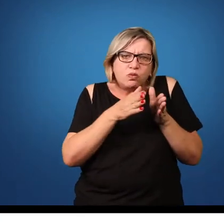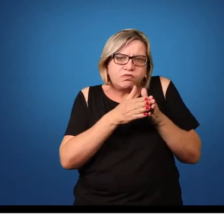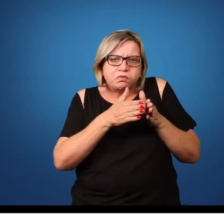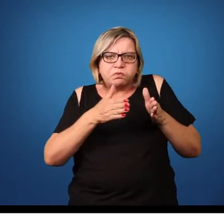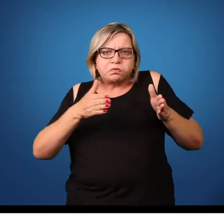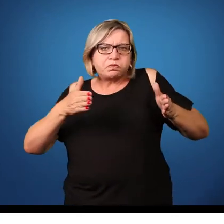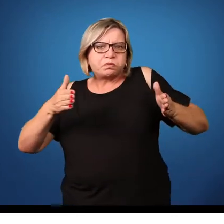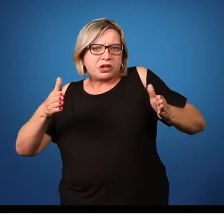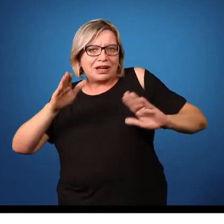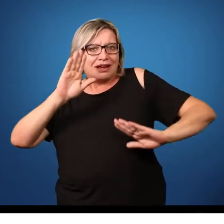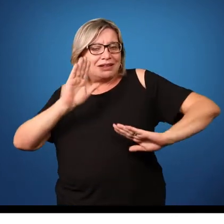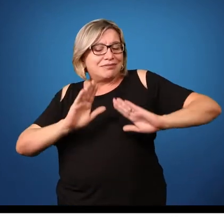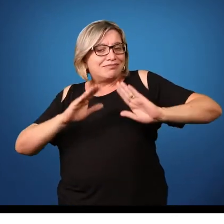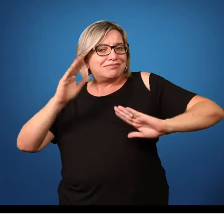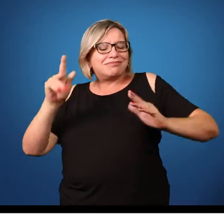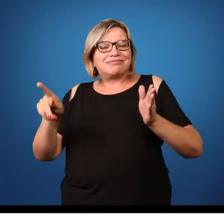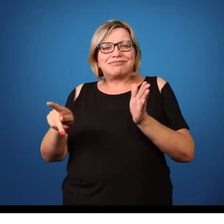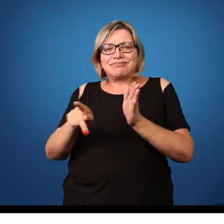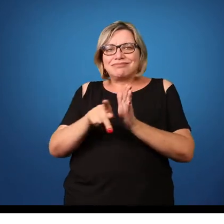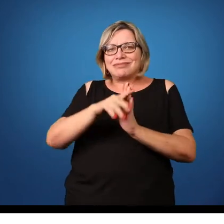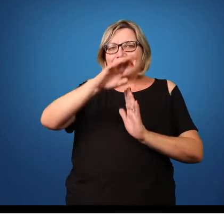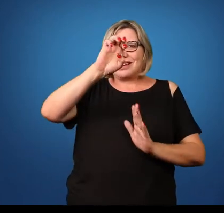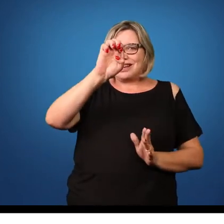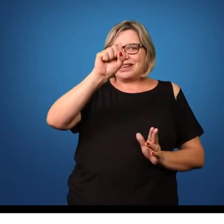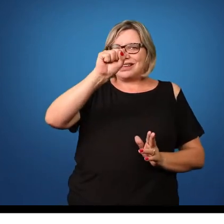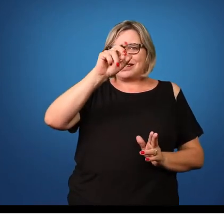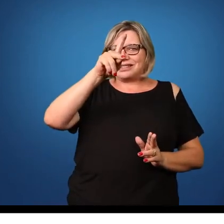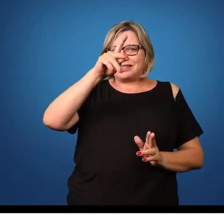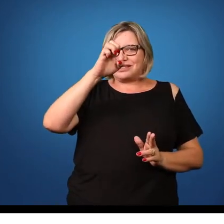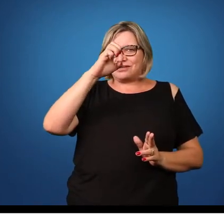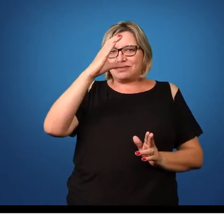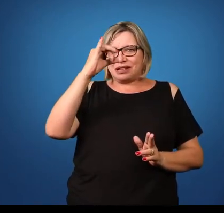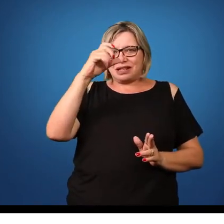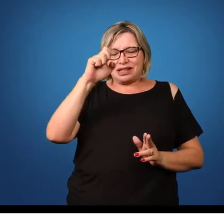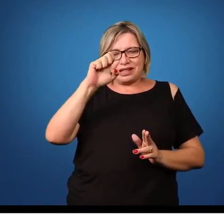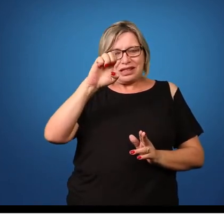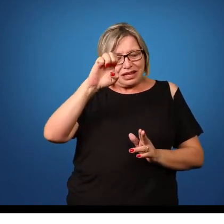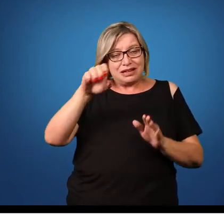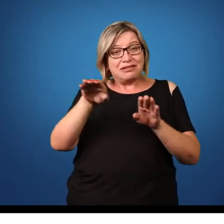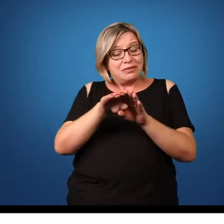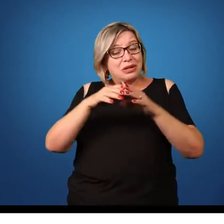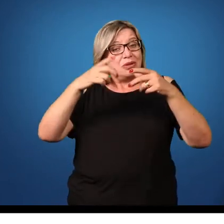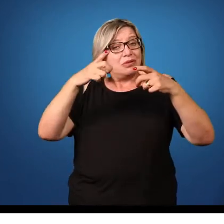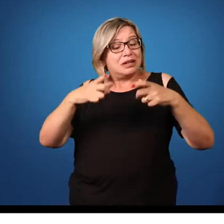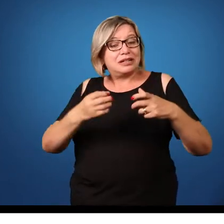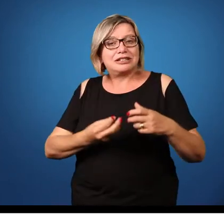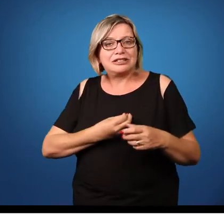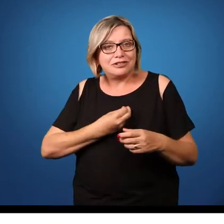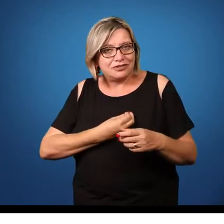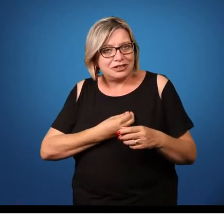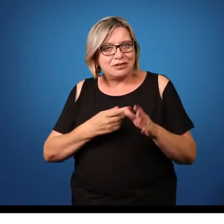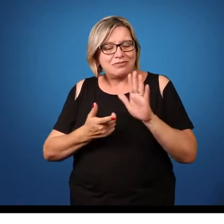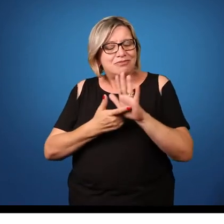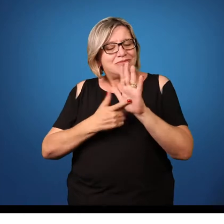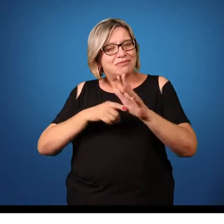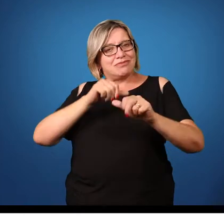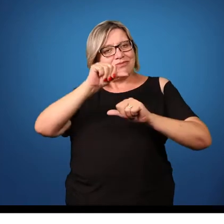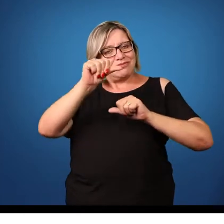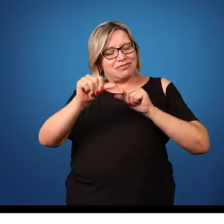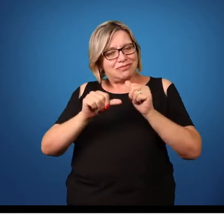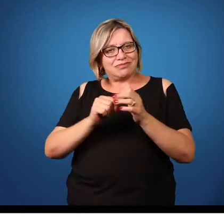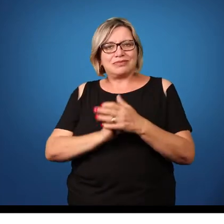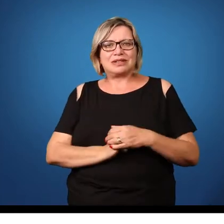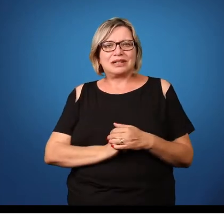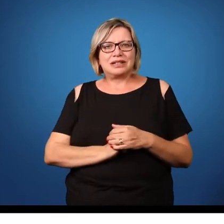Obviamente que depende da espécie, depende do local onde ele está vivendo, que vai ocorrer essas alterações do tamanho.